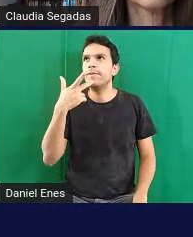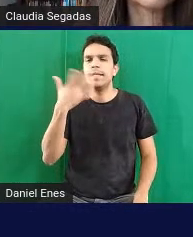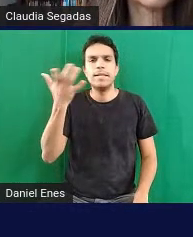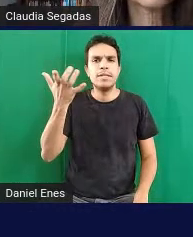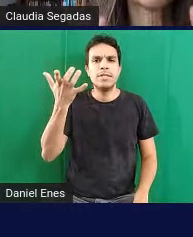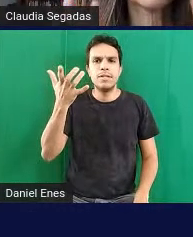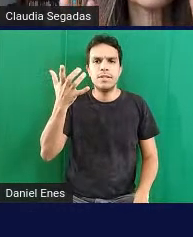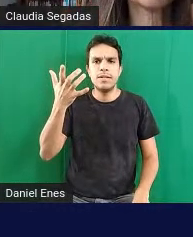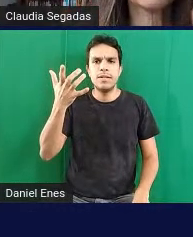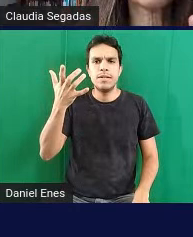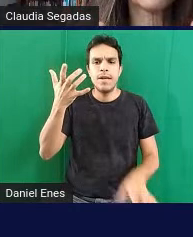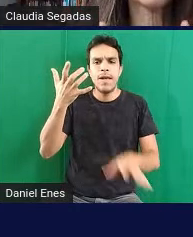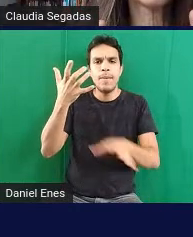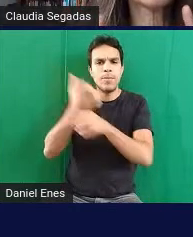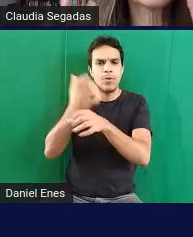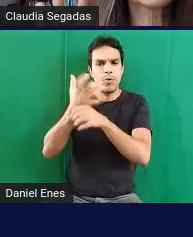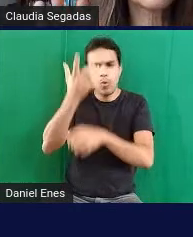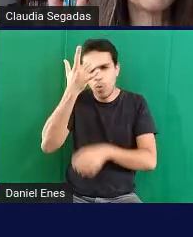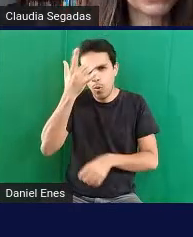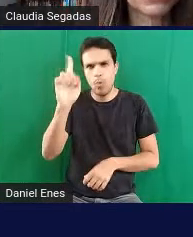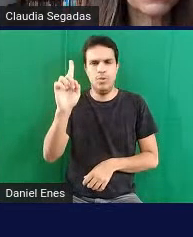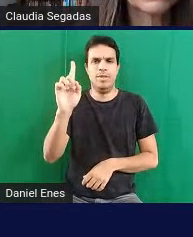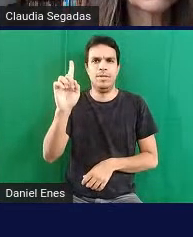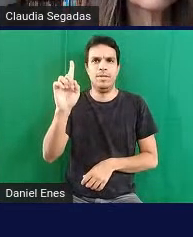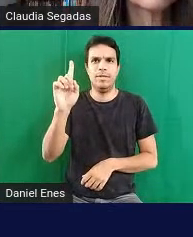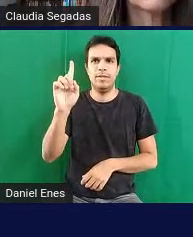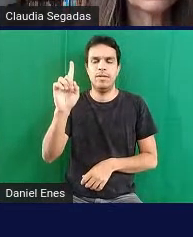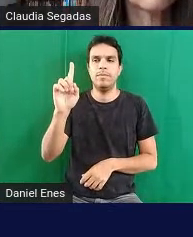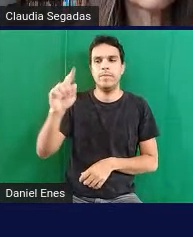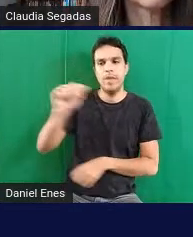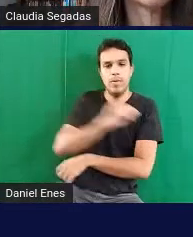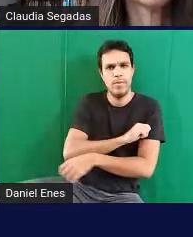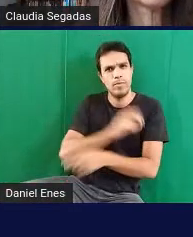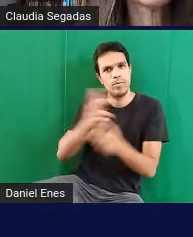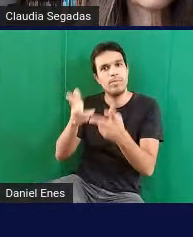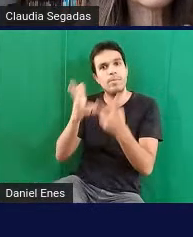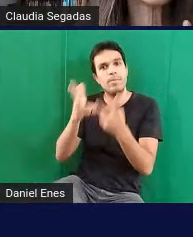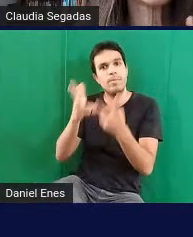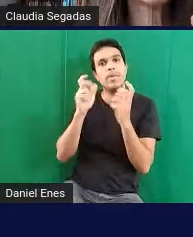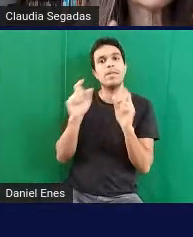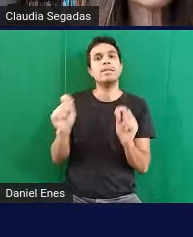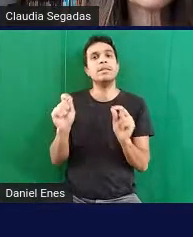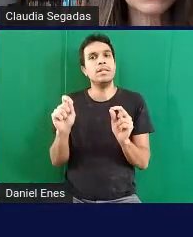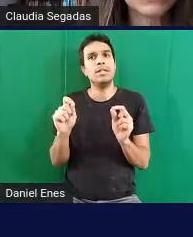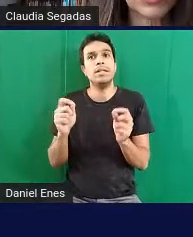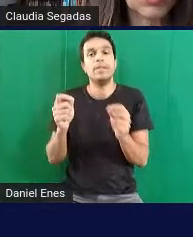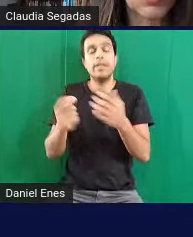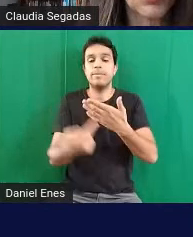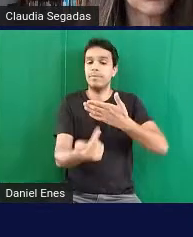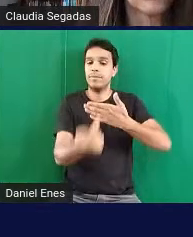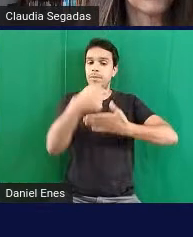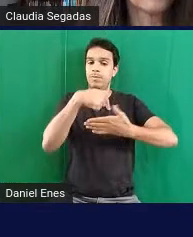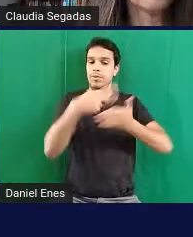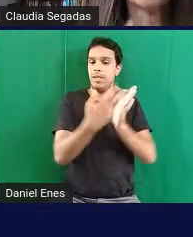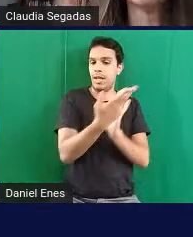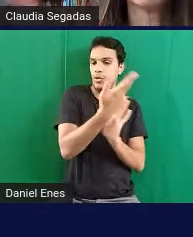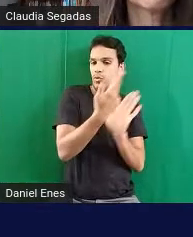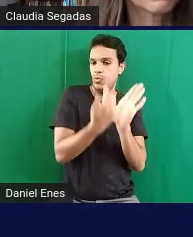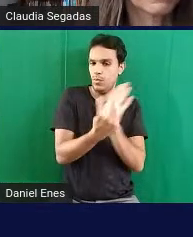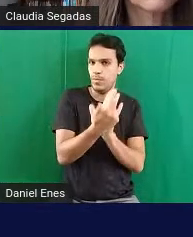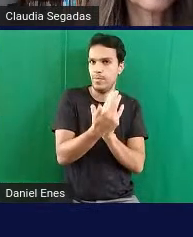disso a gente está falando em um aluno perceber que por detrás de um desenho